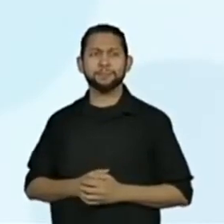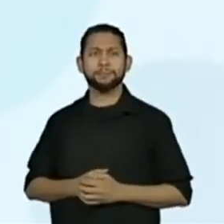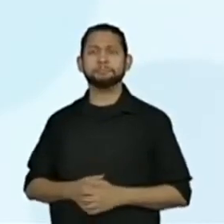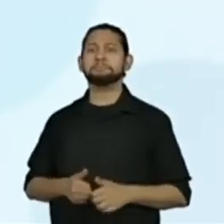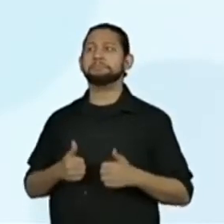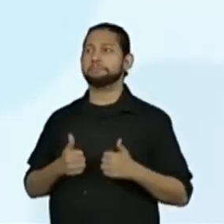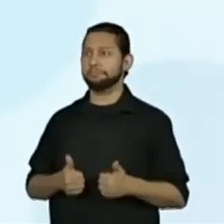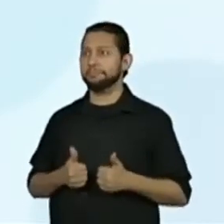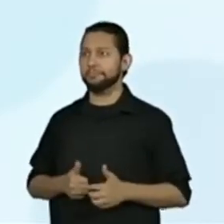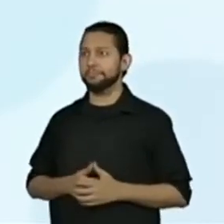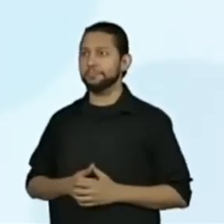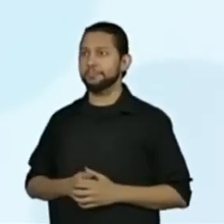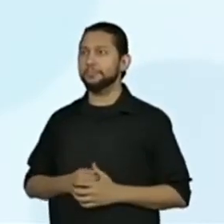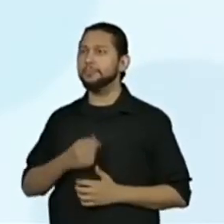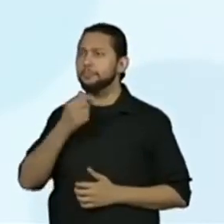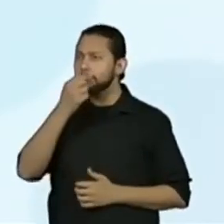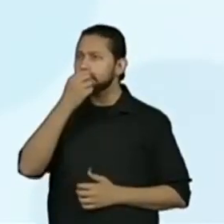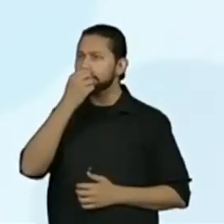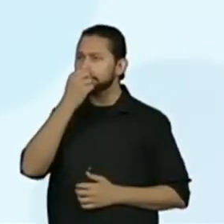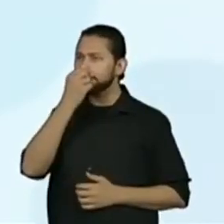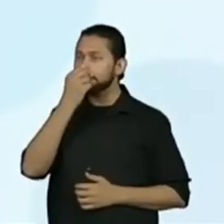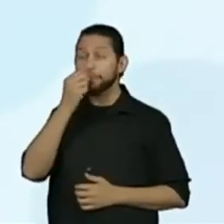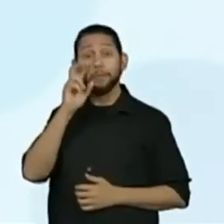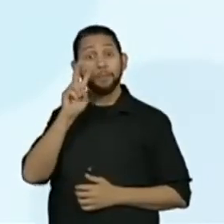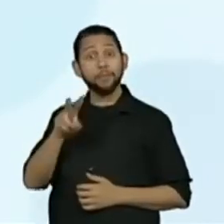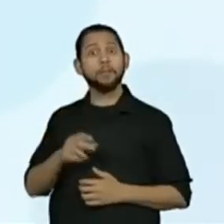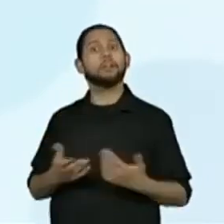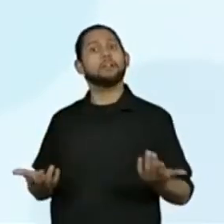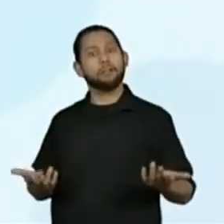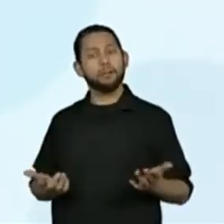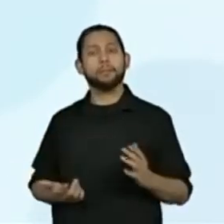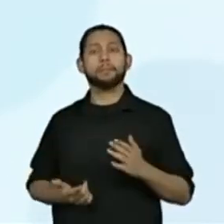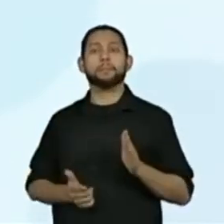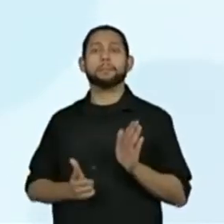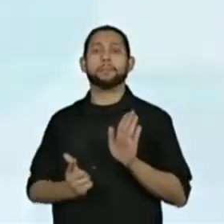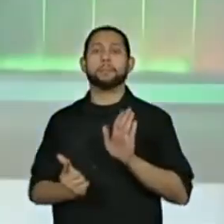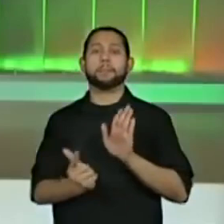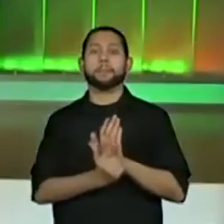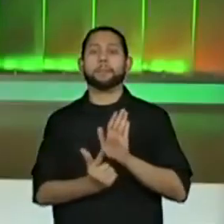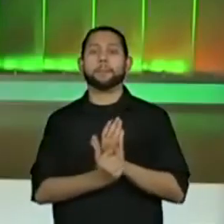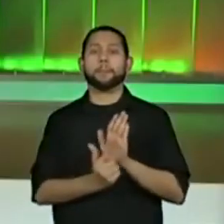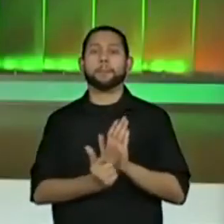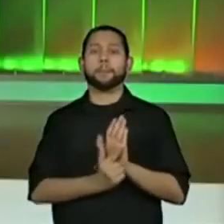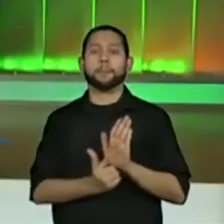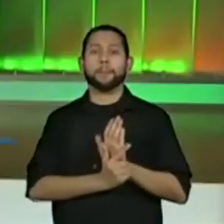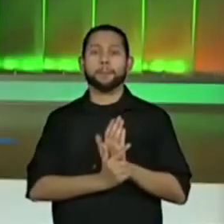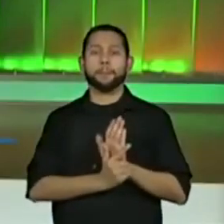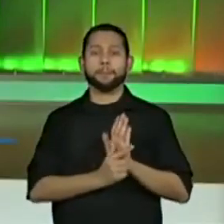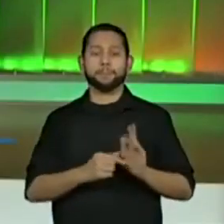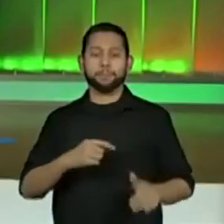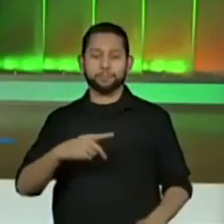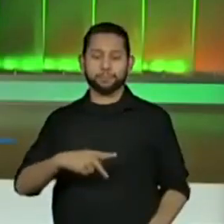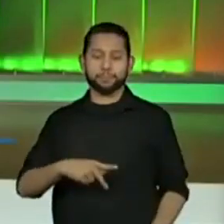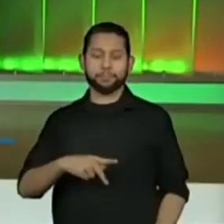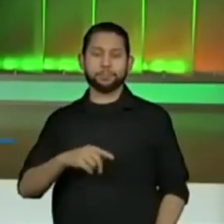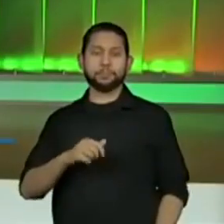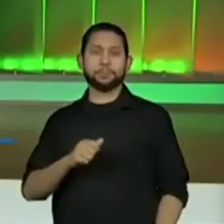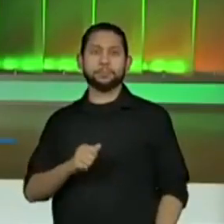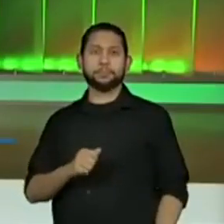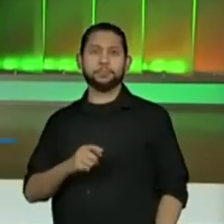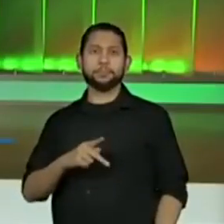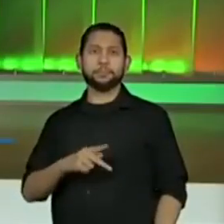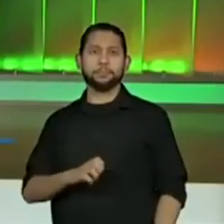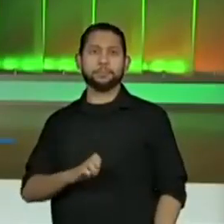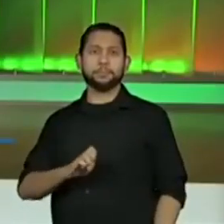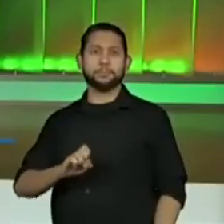Legal. A palavra papel, isso mesmo, professora Ana Paula, me auxiliando aí. Obrigada, professora, adjetivo.